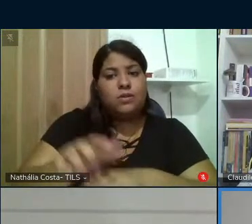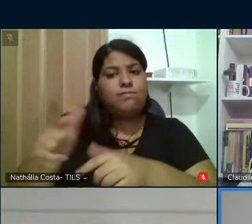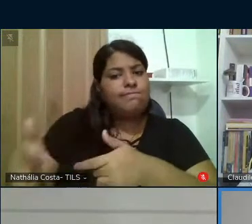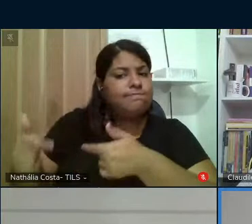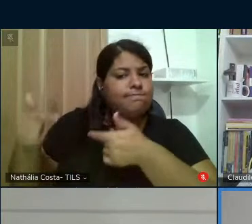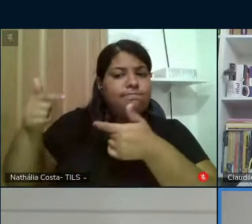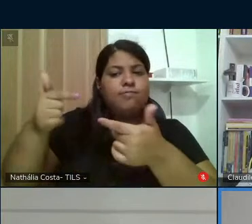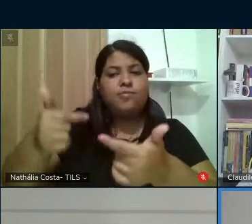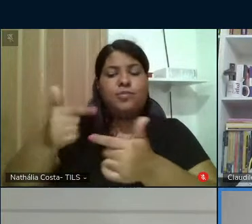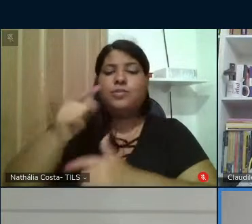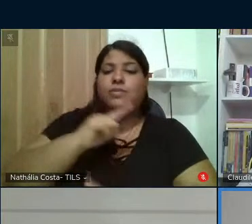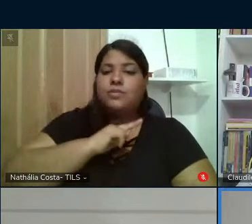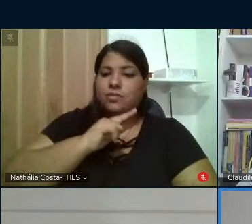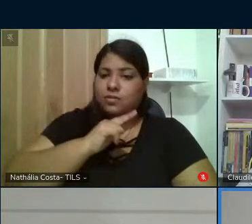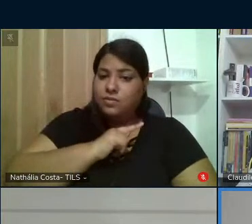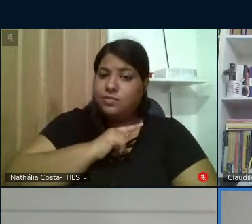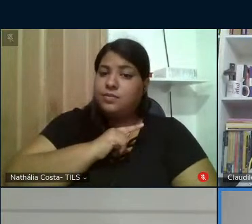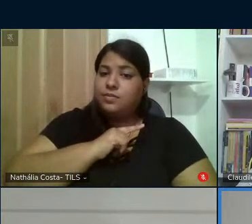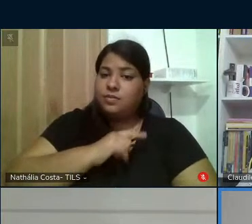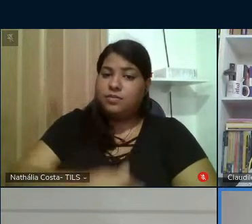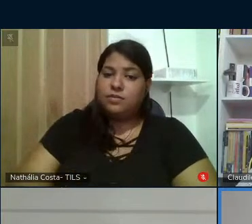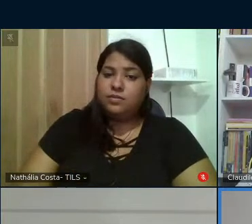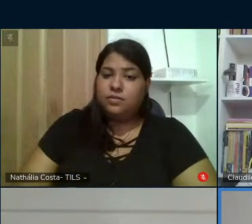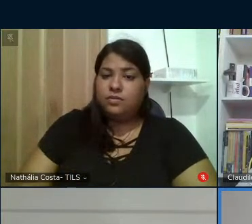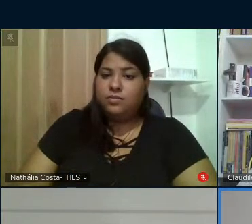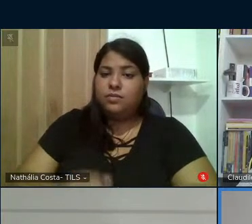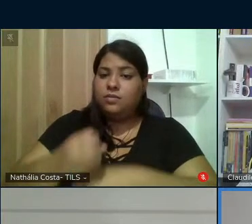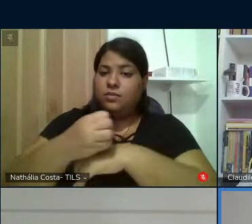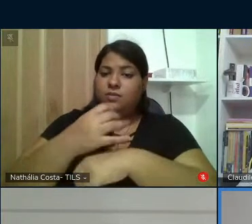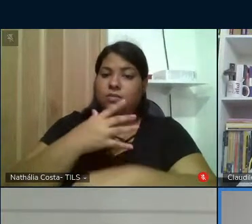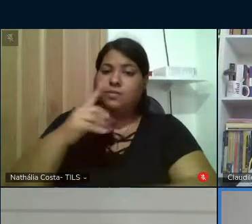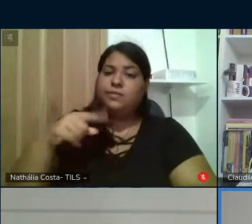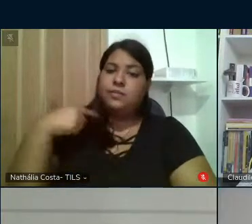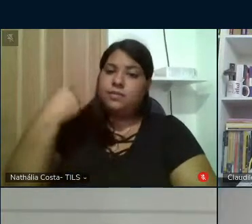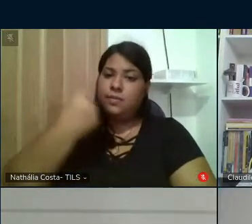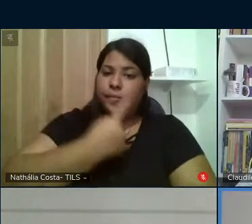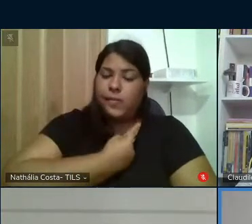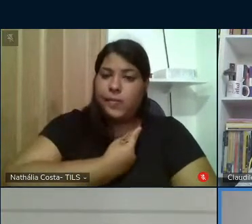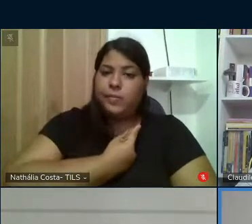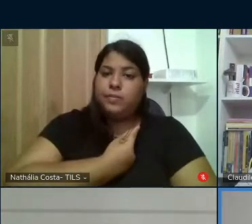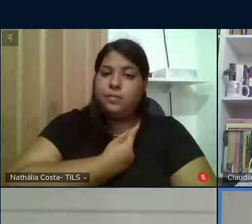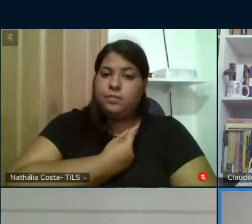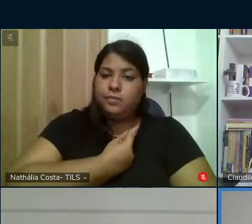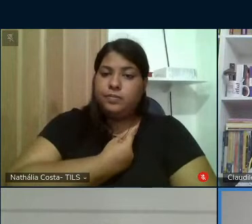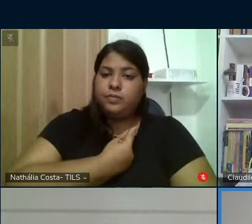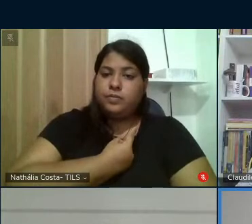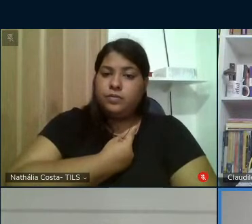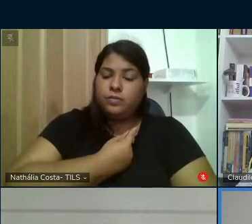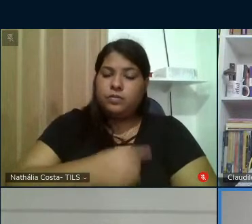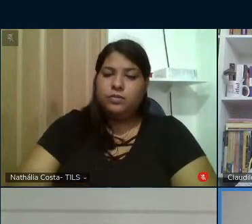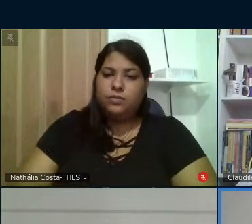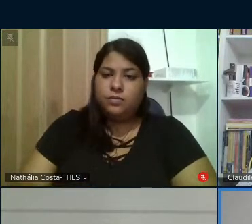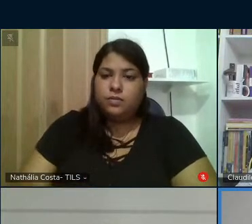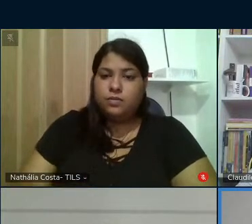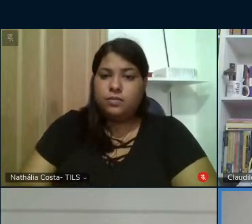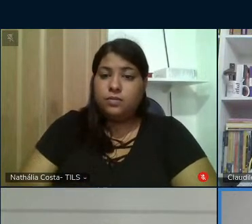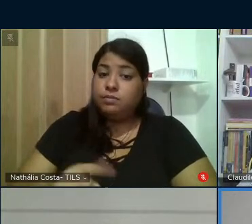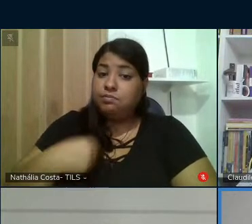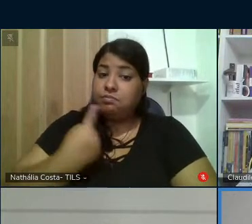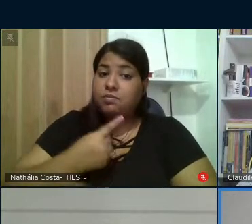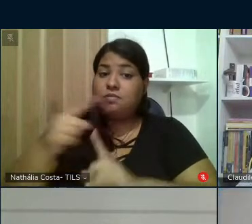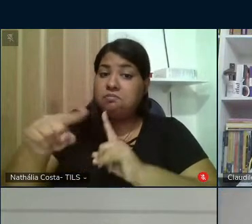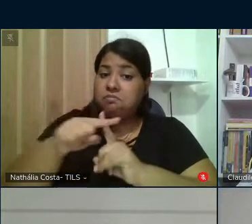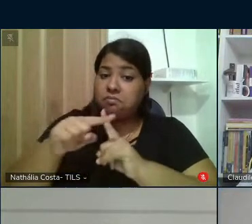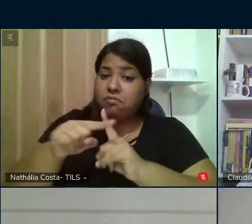vem e passam para todos nós e os nossos fluidos positivos